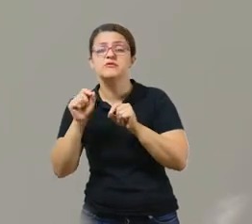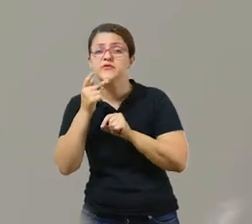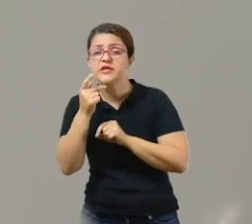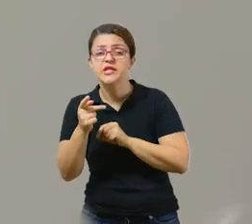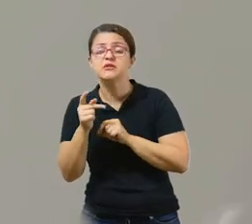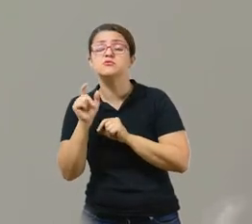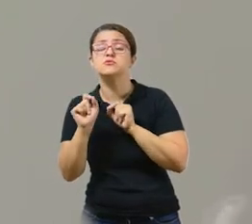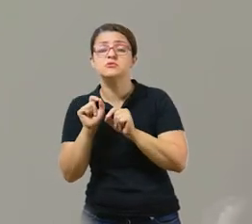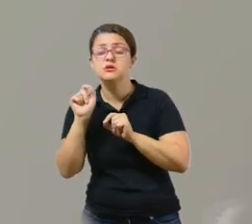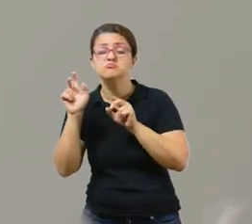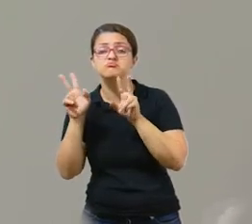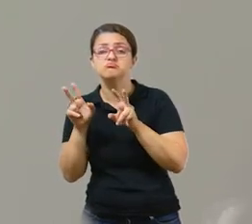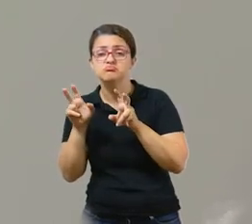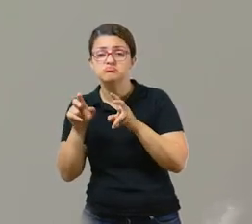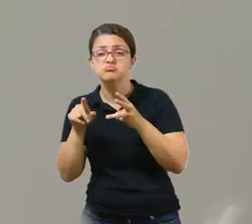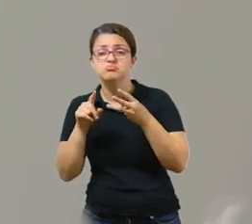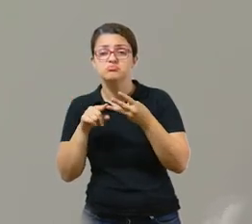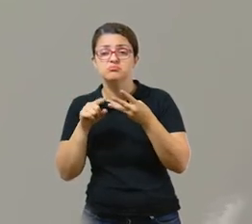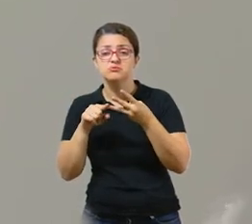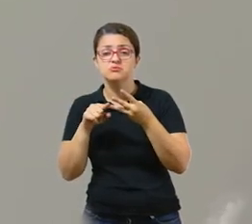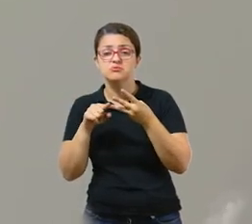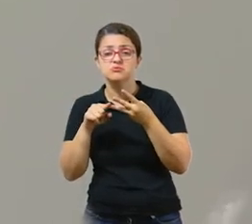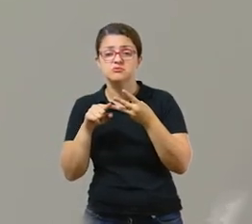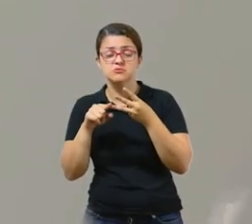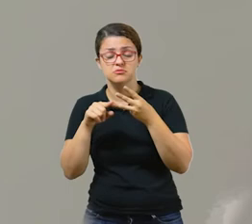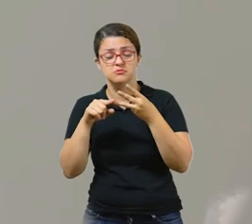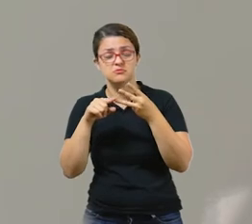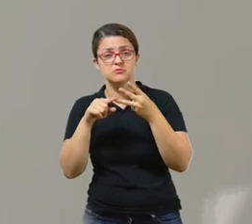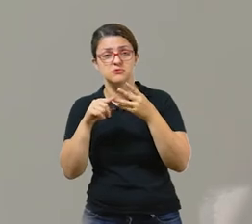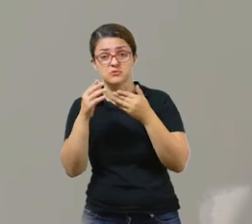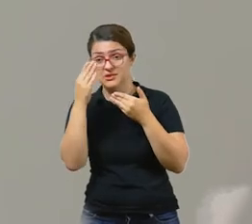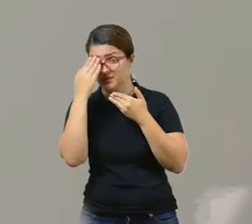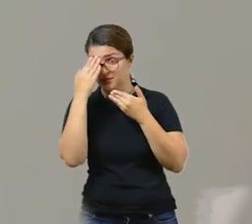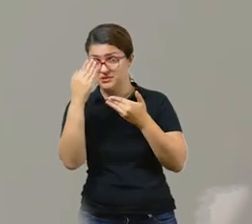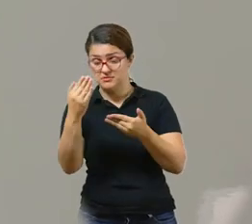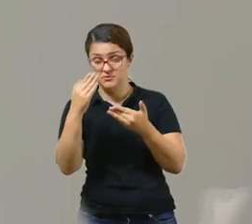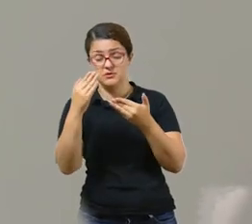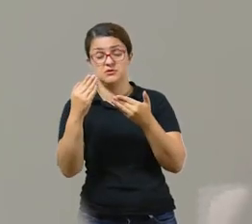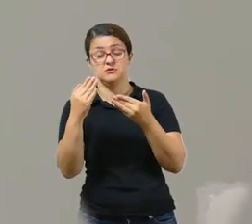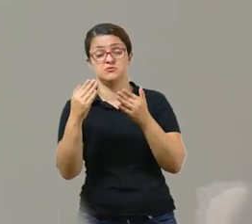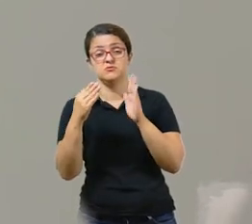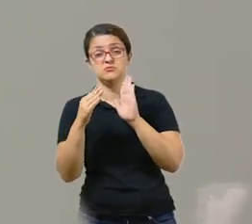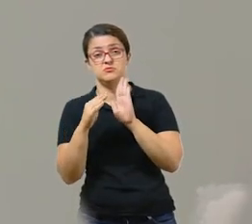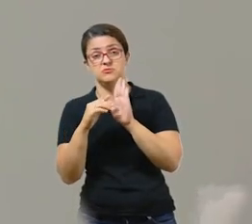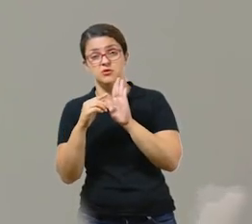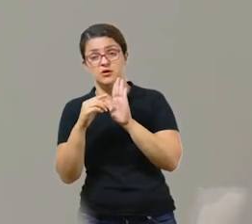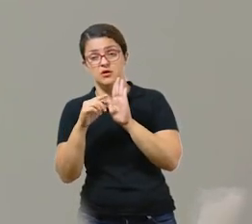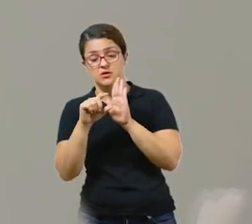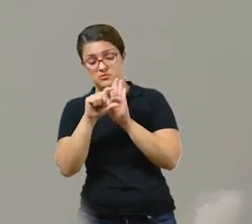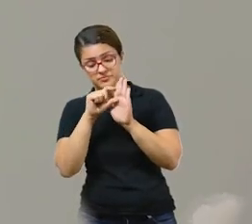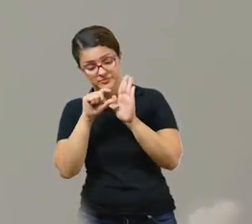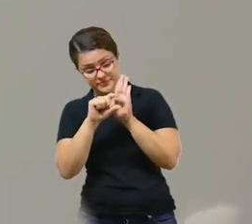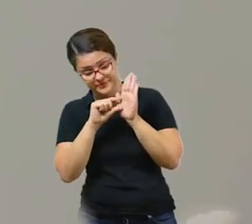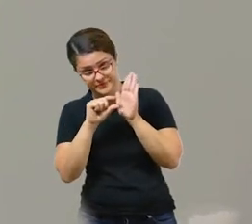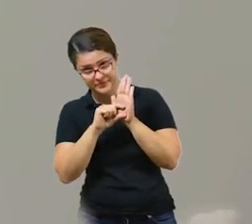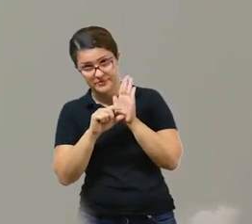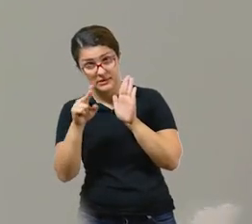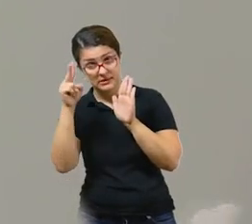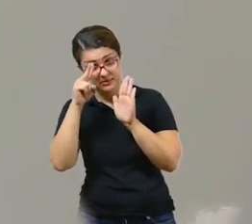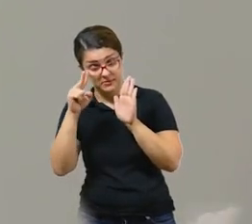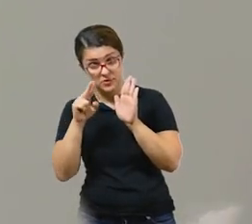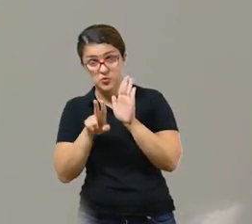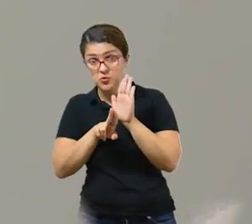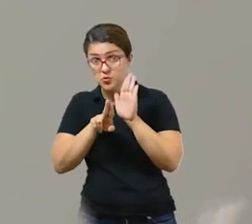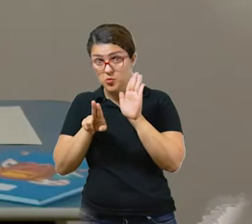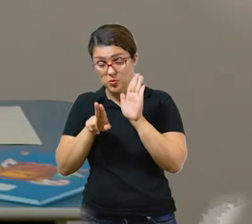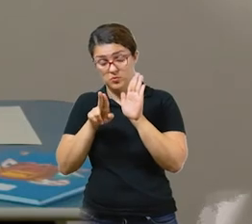estão falando na carta, e o terceiro, já englobando ali o agradecimento e a despedida. Lembrando também de colocar a